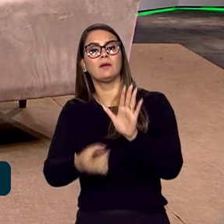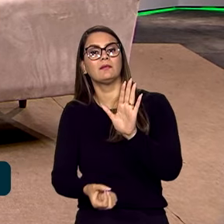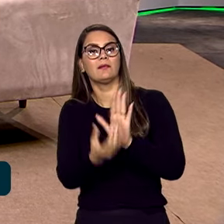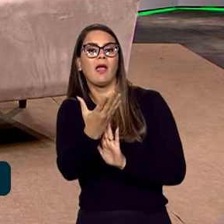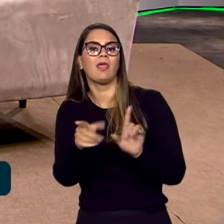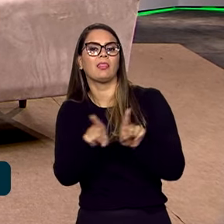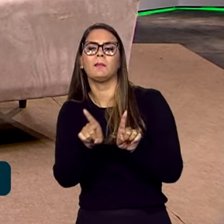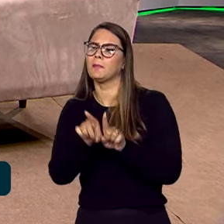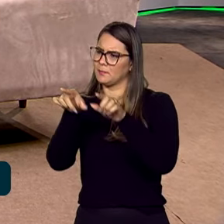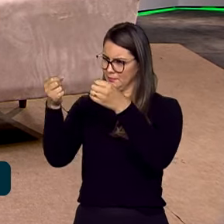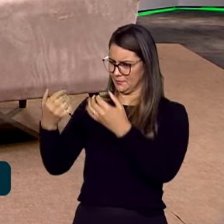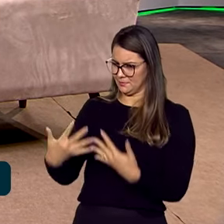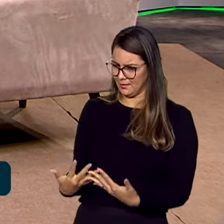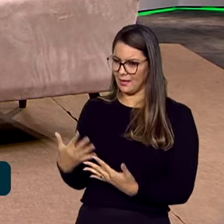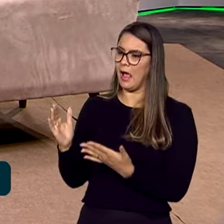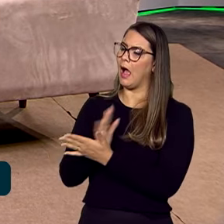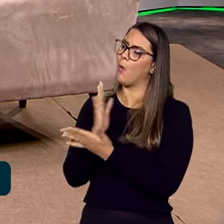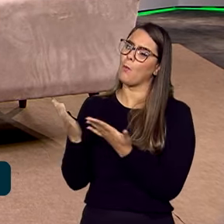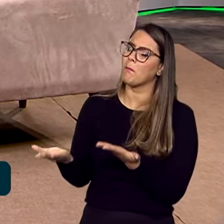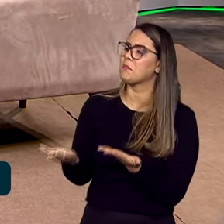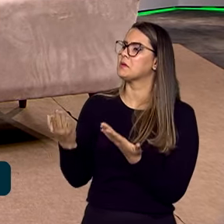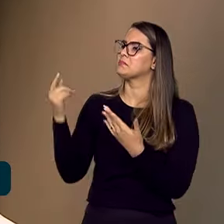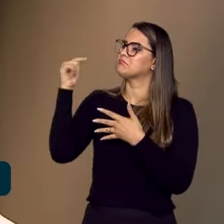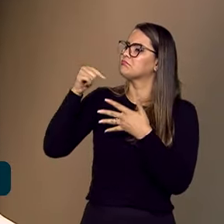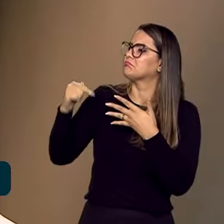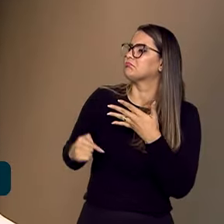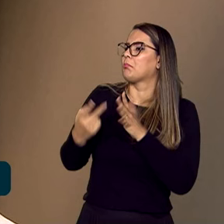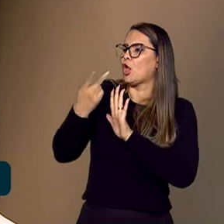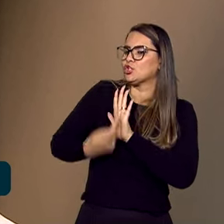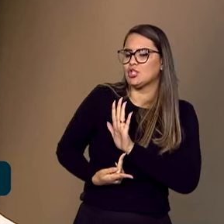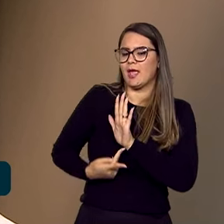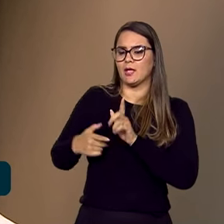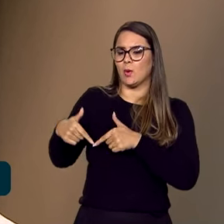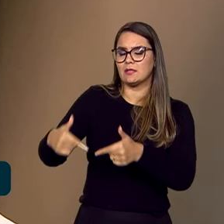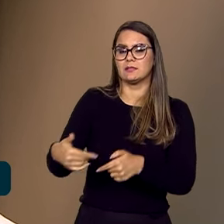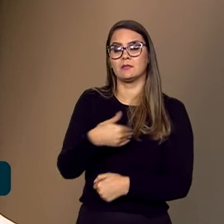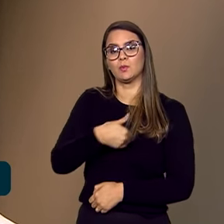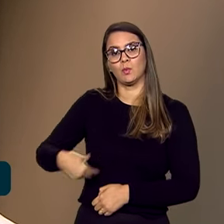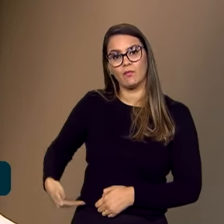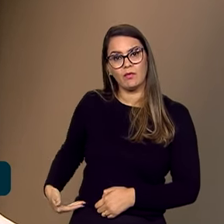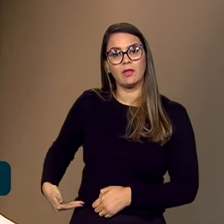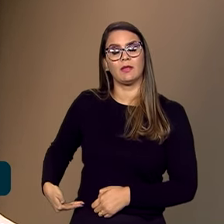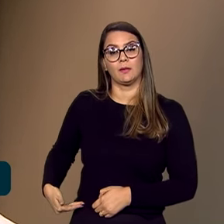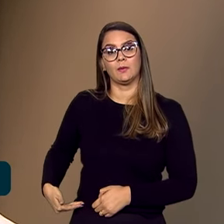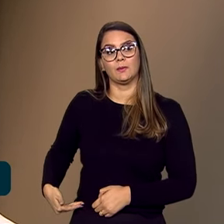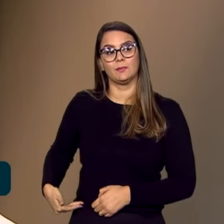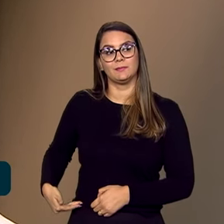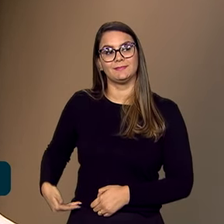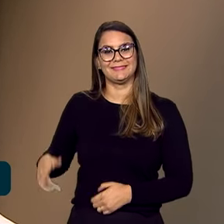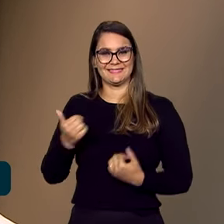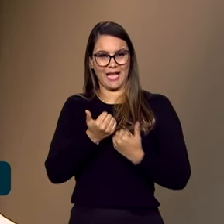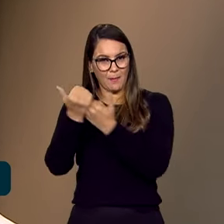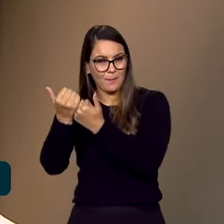A senhora pode citar, assim, algum projeto, alguma ação do governo que venha a